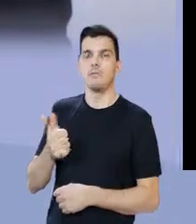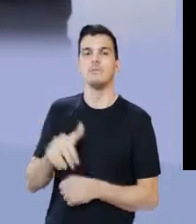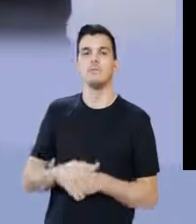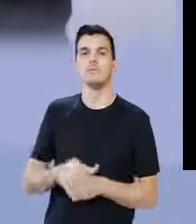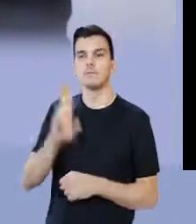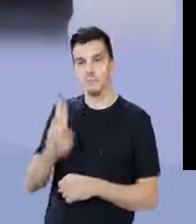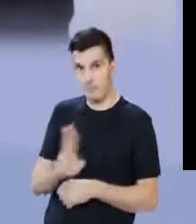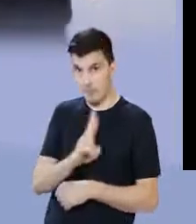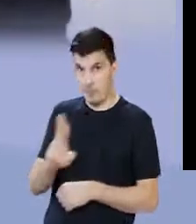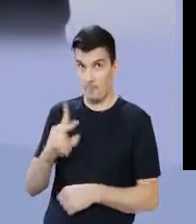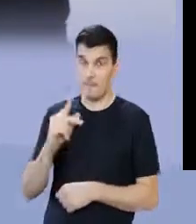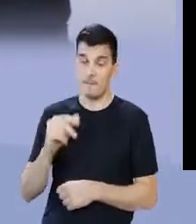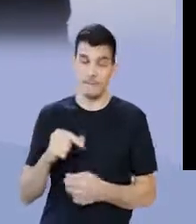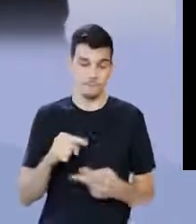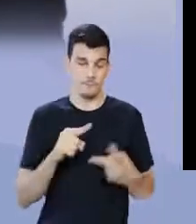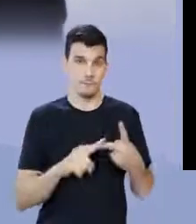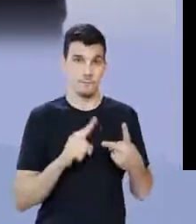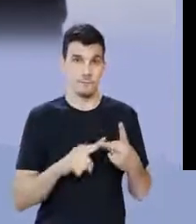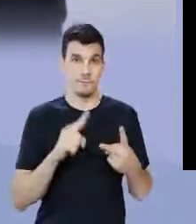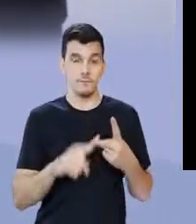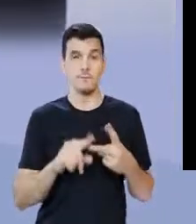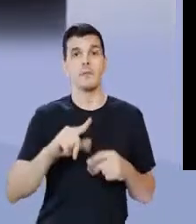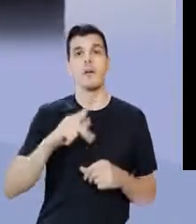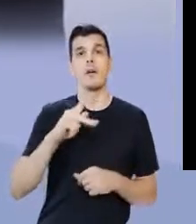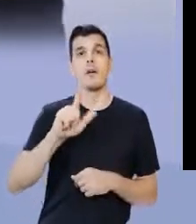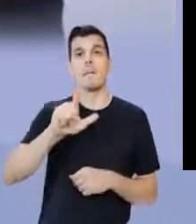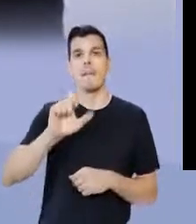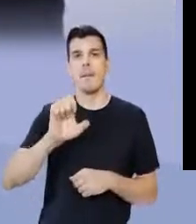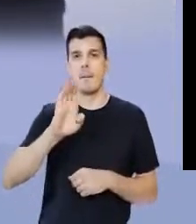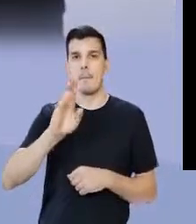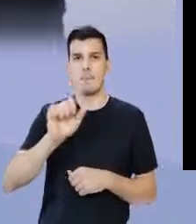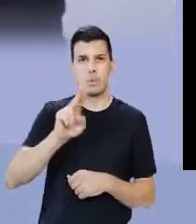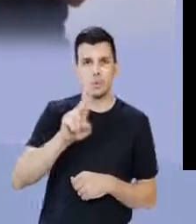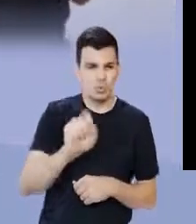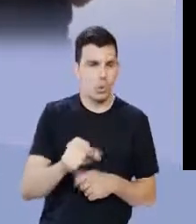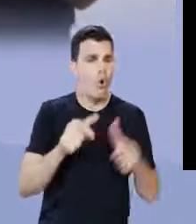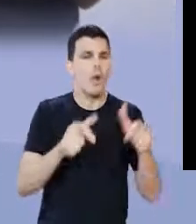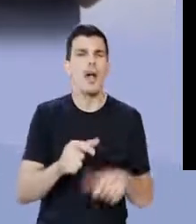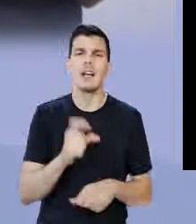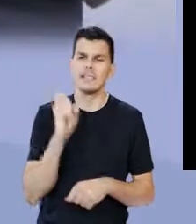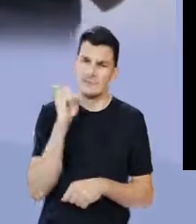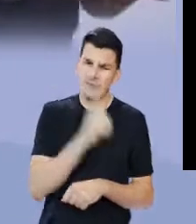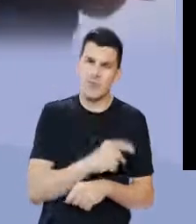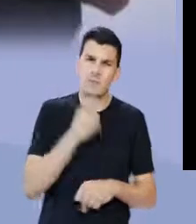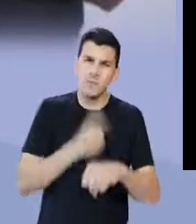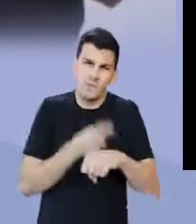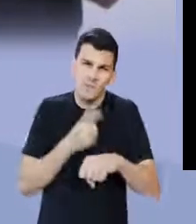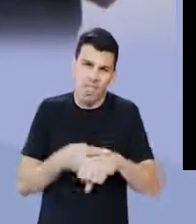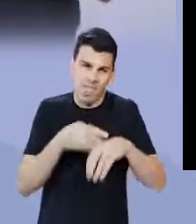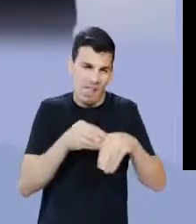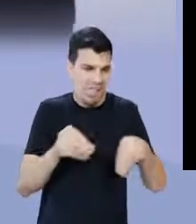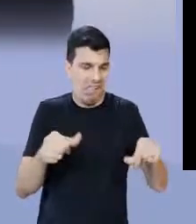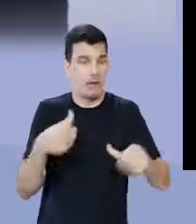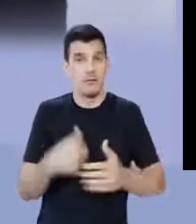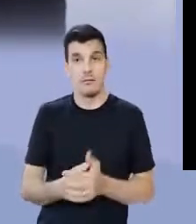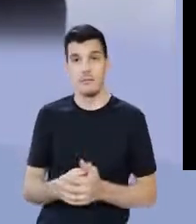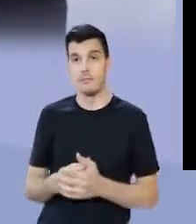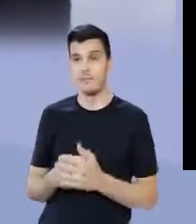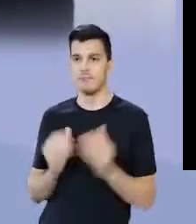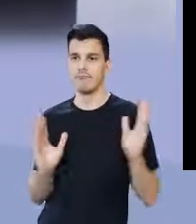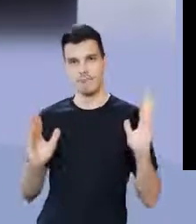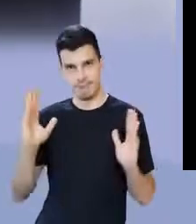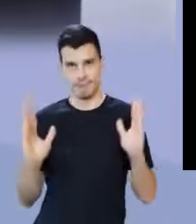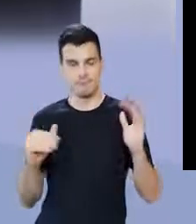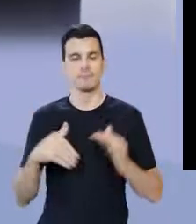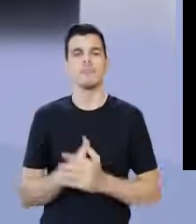família, os padres. Pátrias e eu tenho abaixo os plebeus, aqueles que ficaram com as piores terras. Então a base